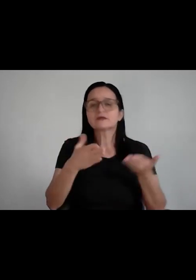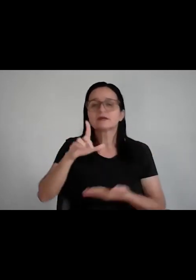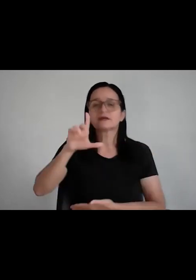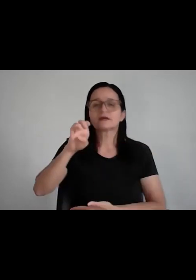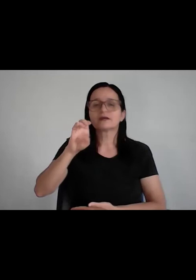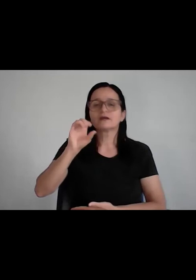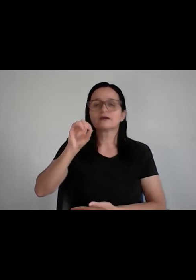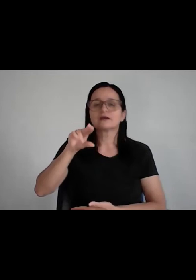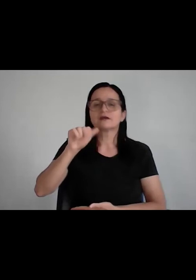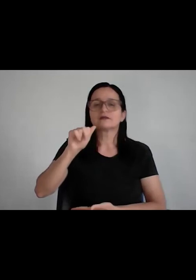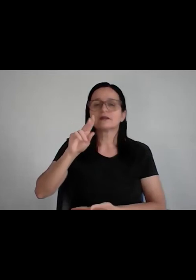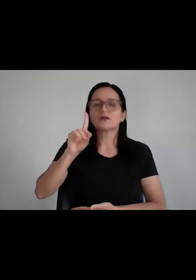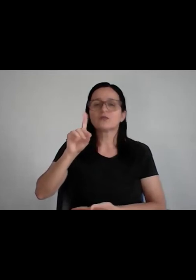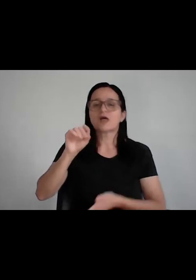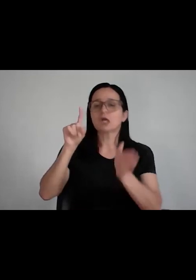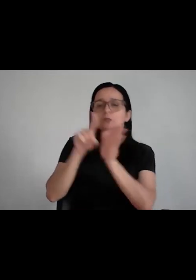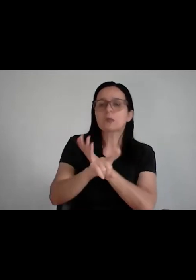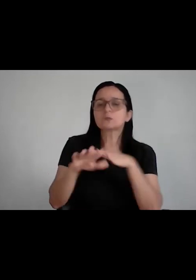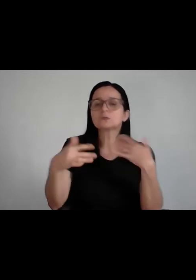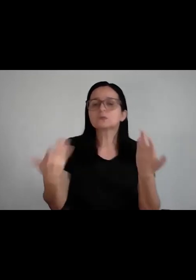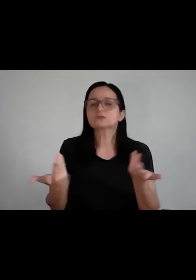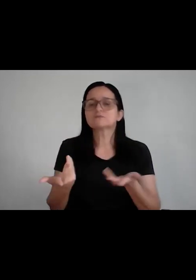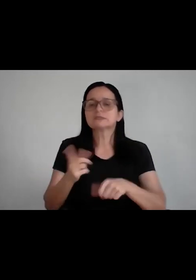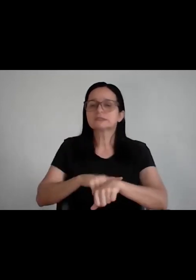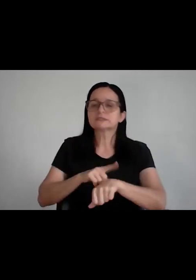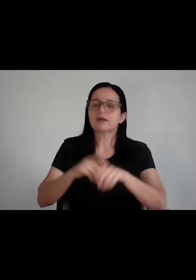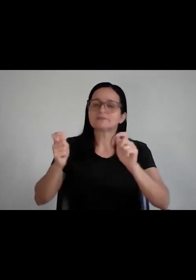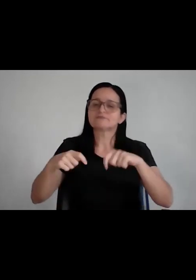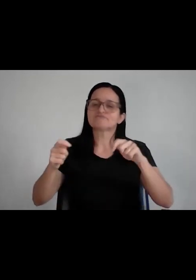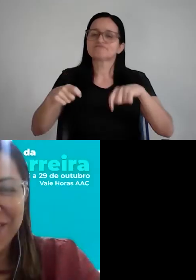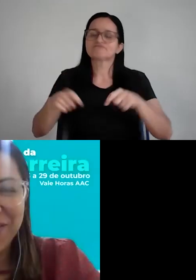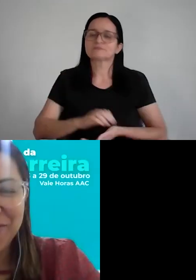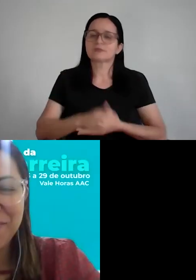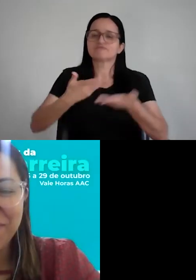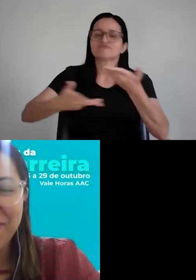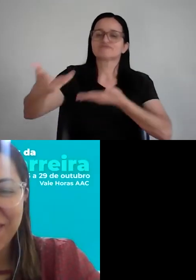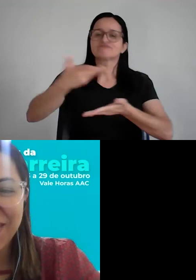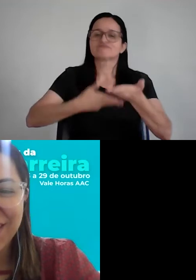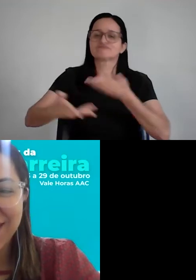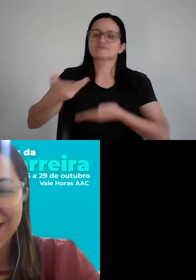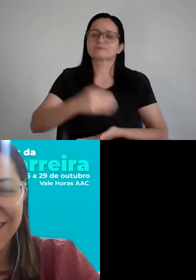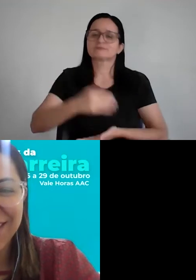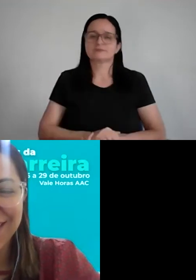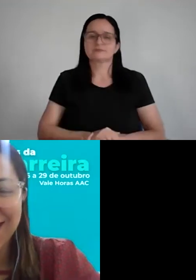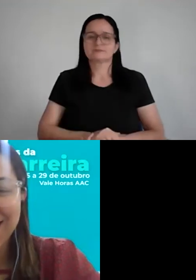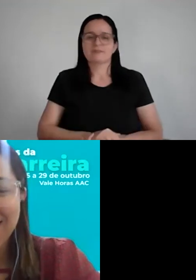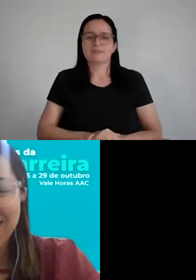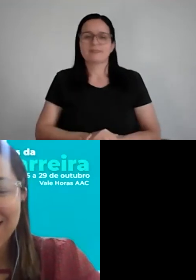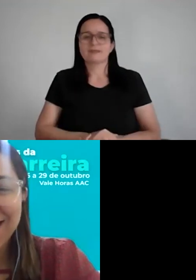perguntas da galera? Aline? Vamos lá, que tem um tempo aí para a gente, né? Interagir com o pessoal. Acho que já tem muito recado aí para a turma.